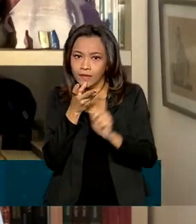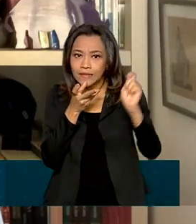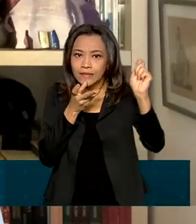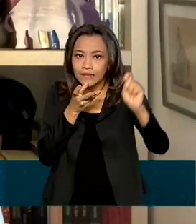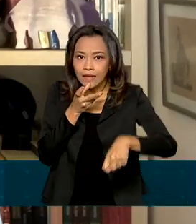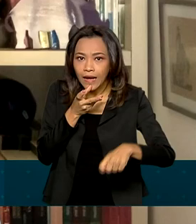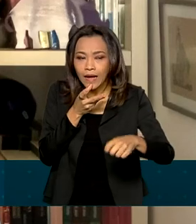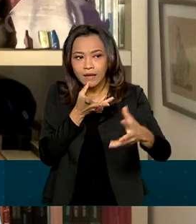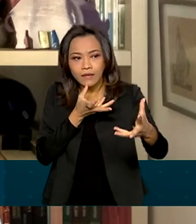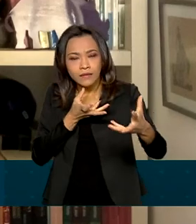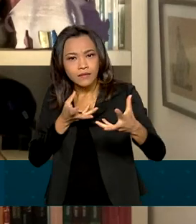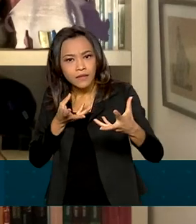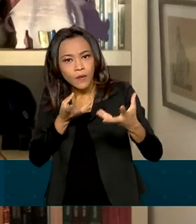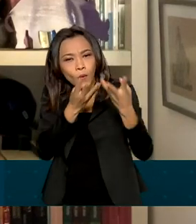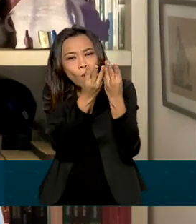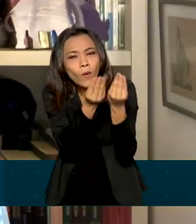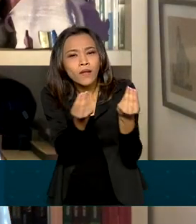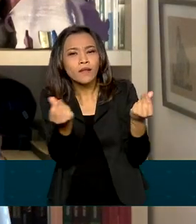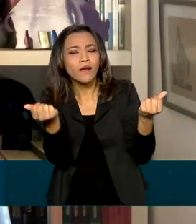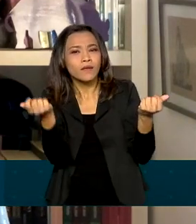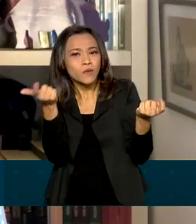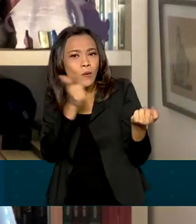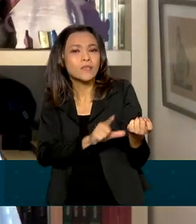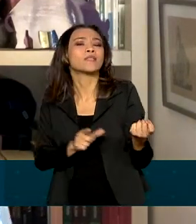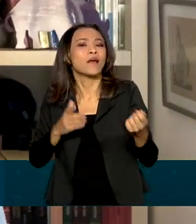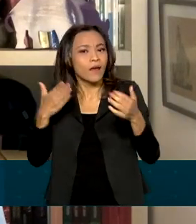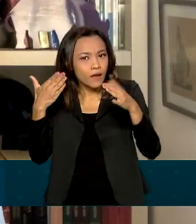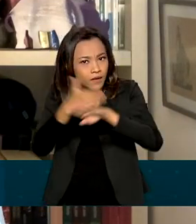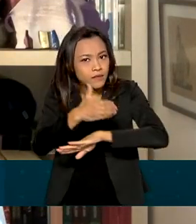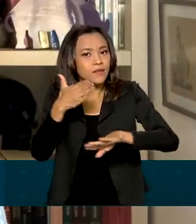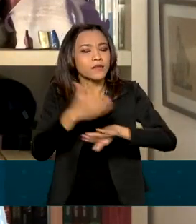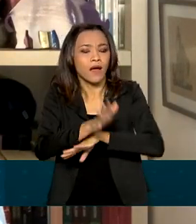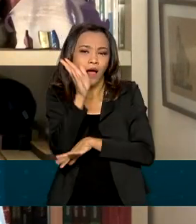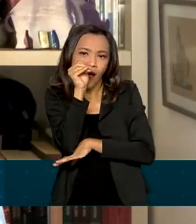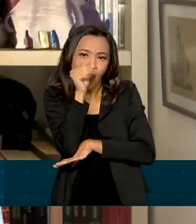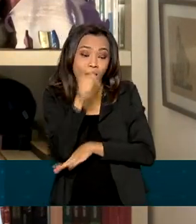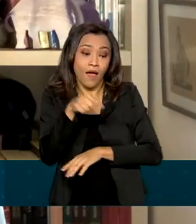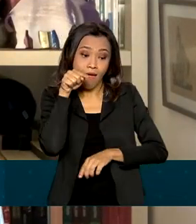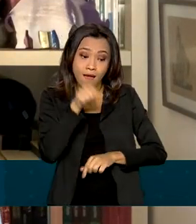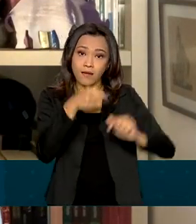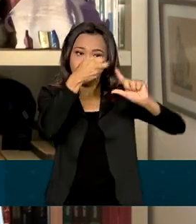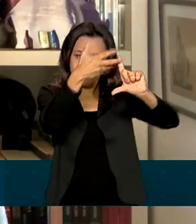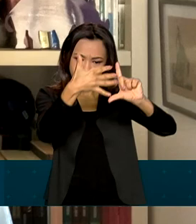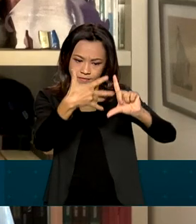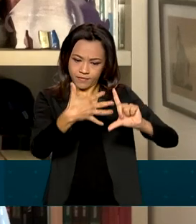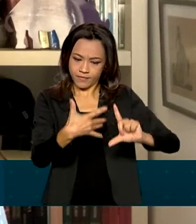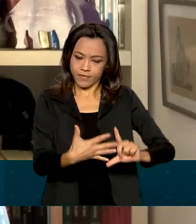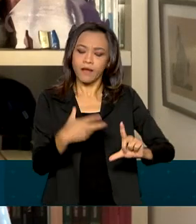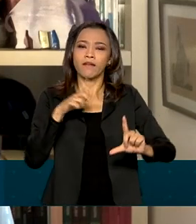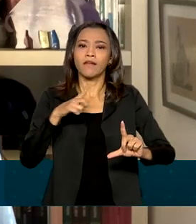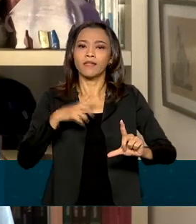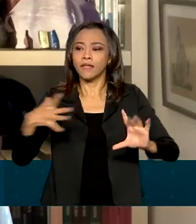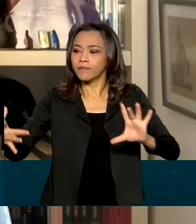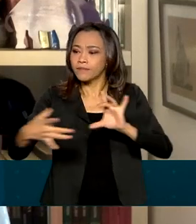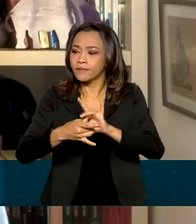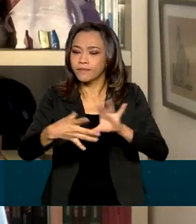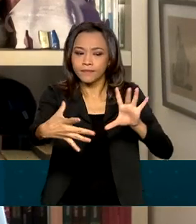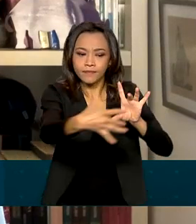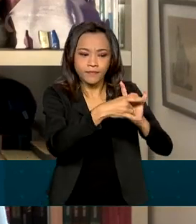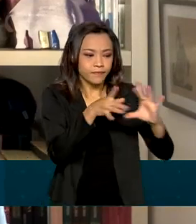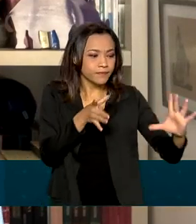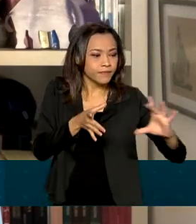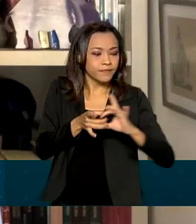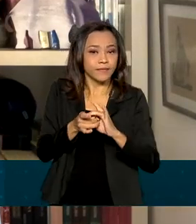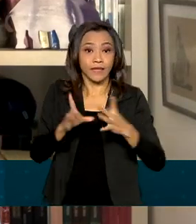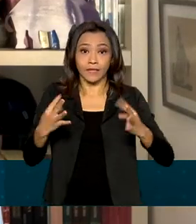adaptação da qualidade do vídeo. Futuramente, a plataforma também vai integrar tecnologias capazes